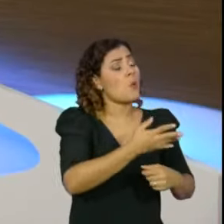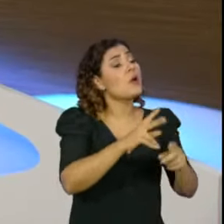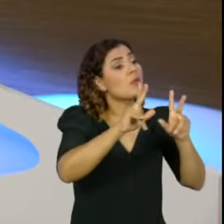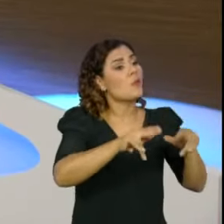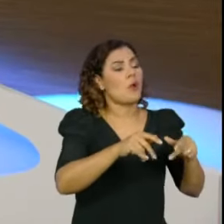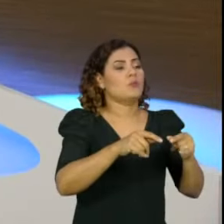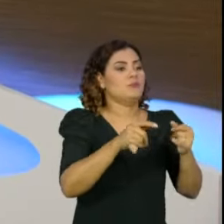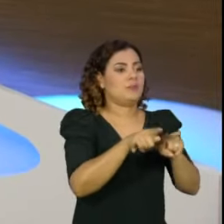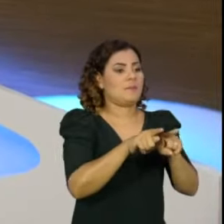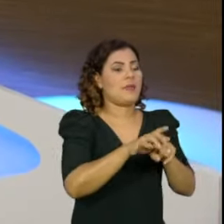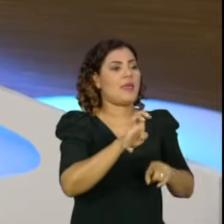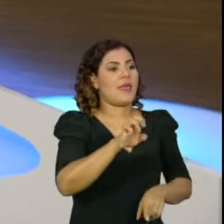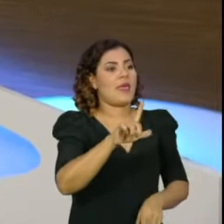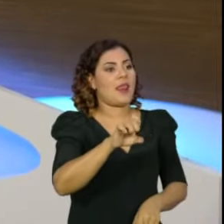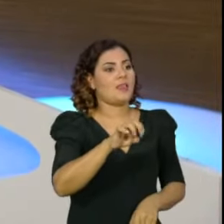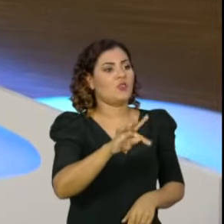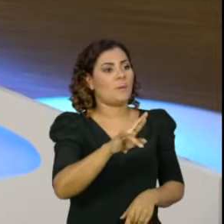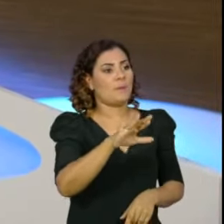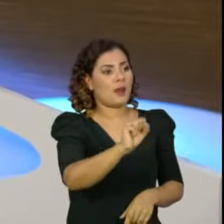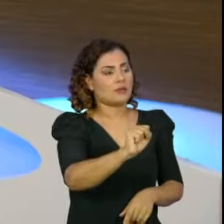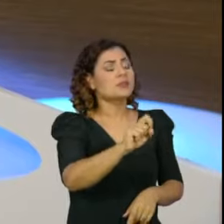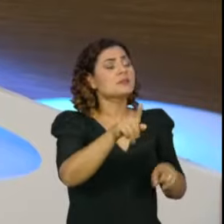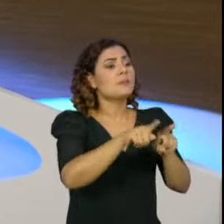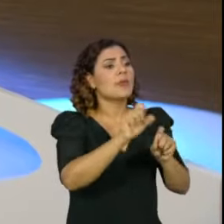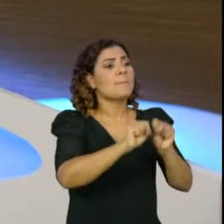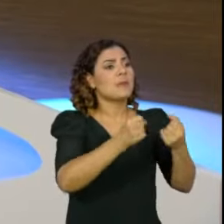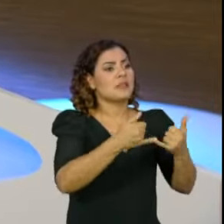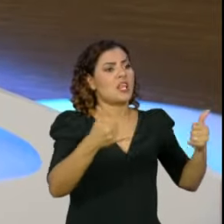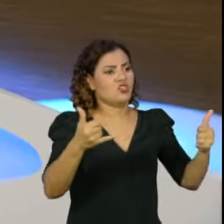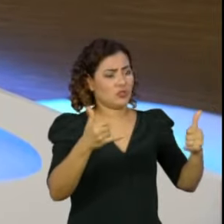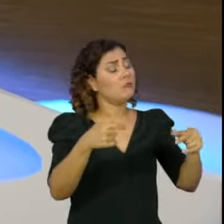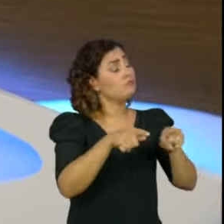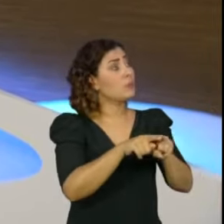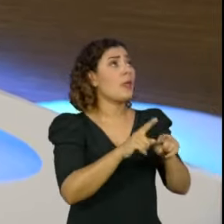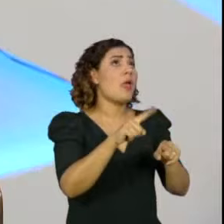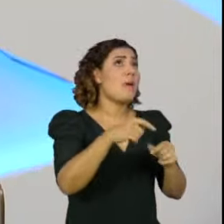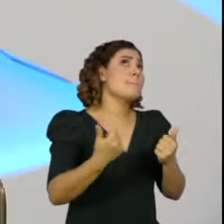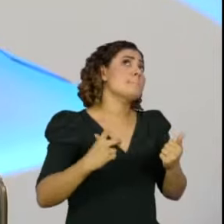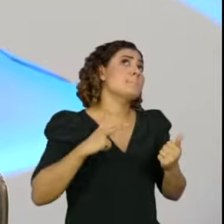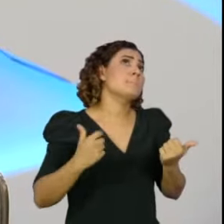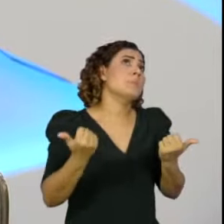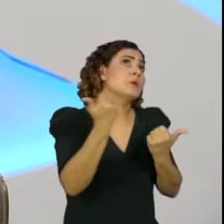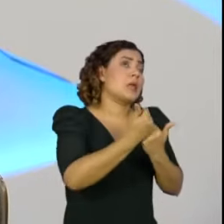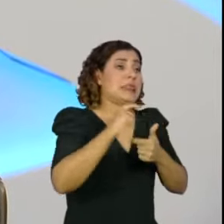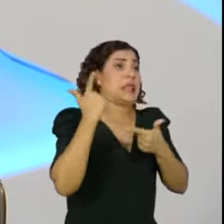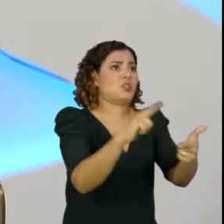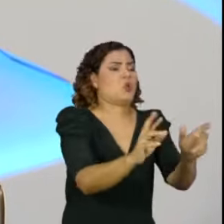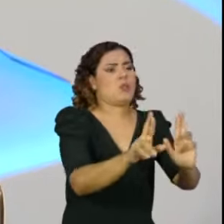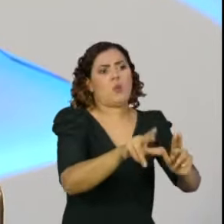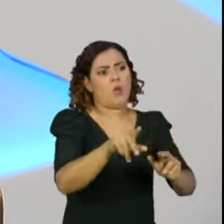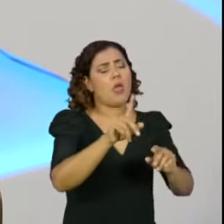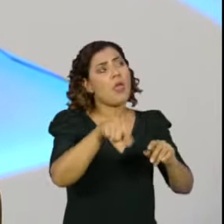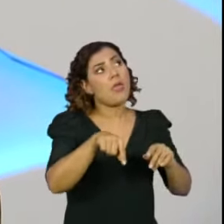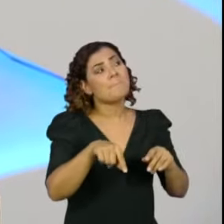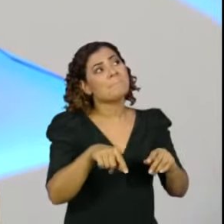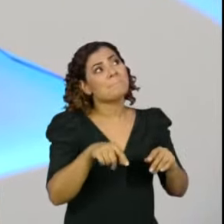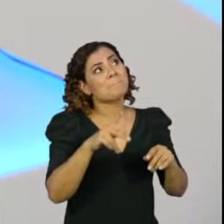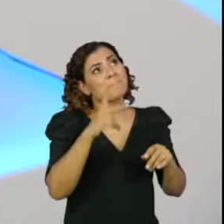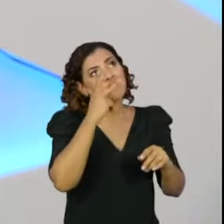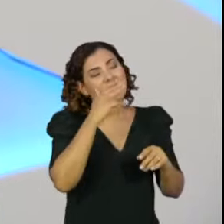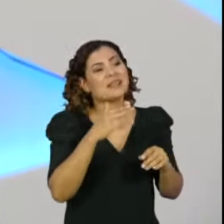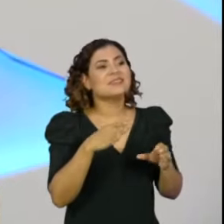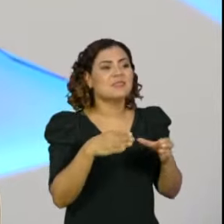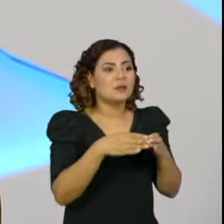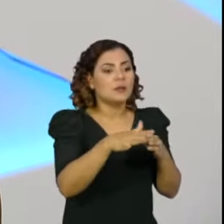Eletrobras, que se demonstra, nesse momento, não como uma privatização tradicional, que teria muita resistência do